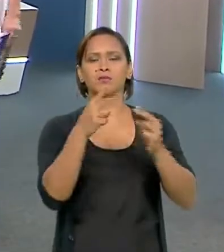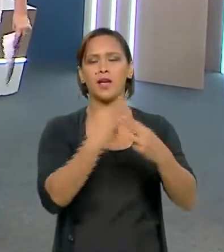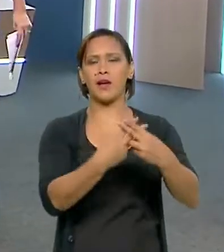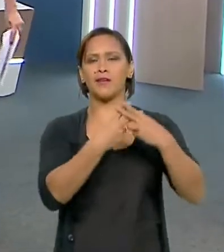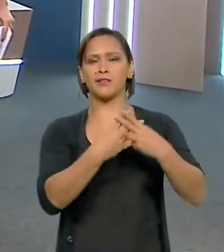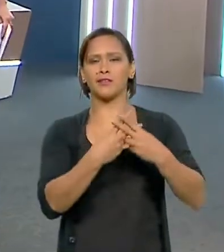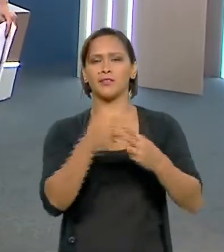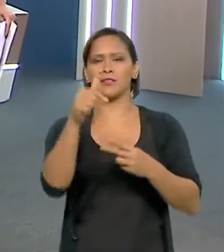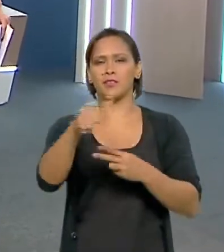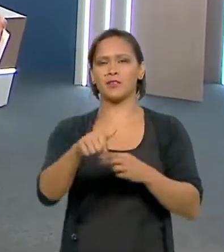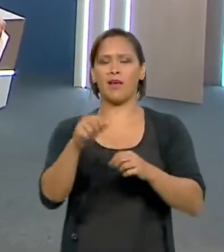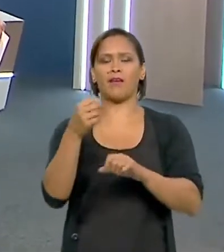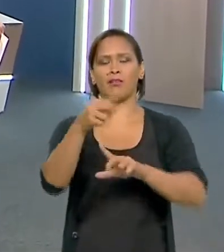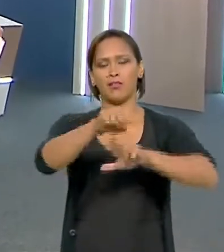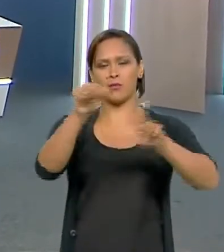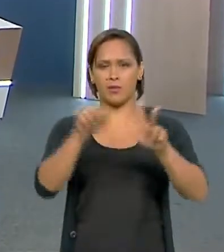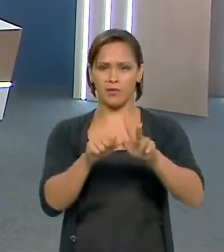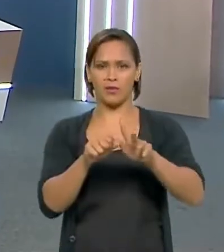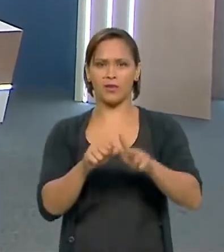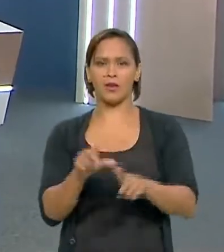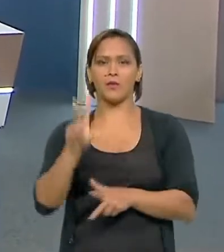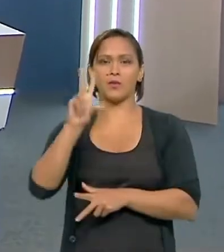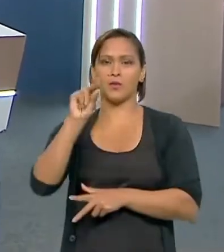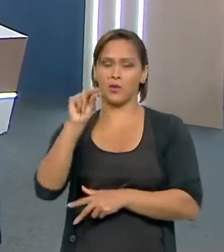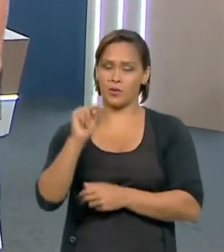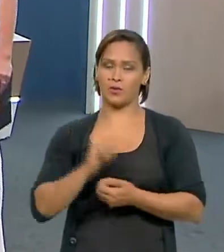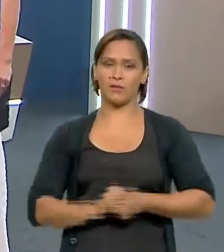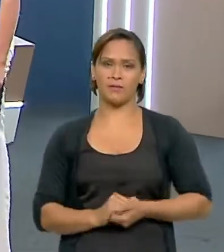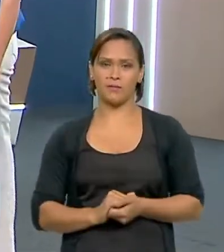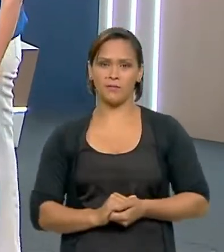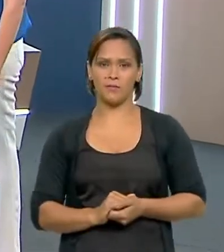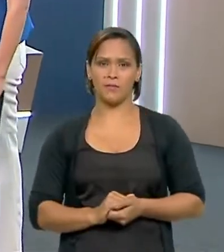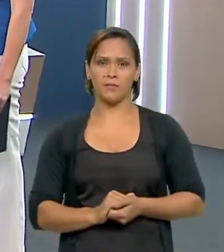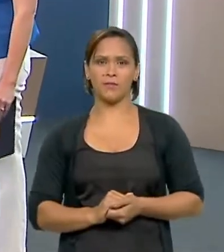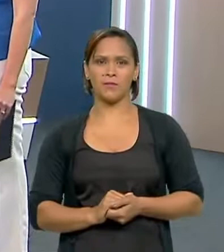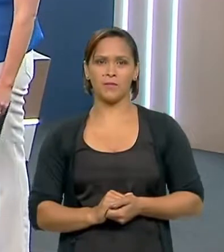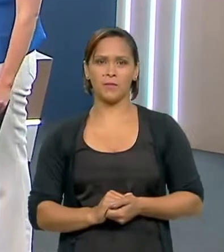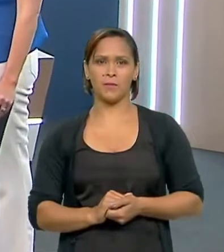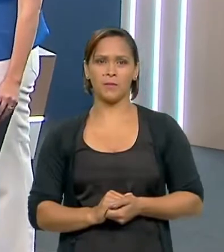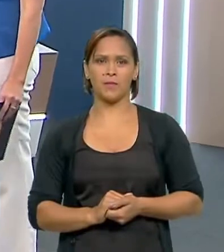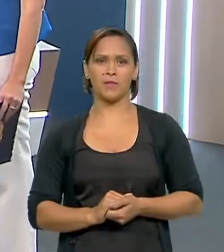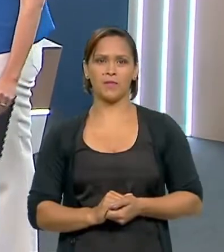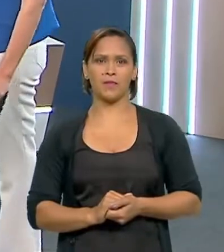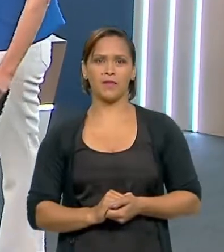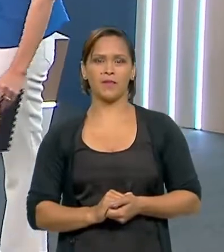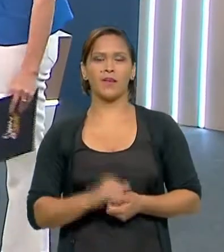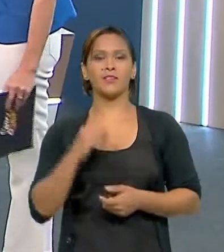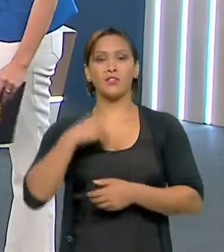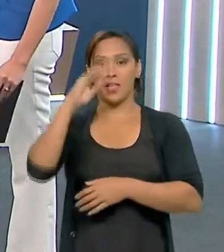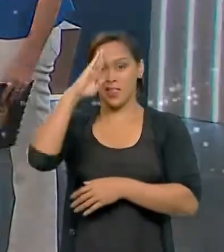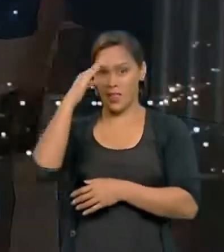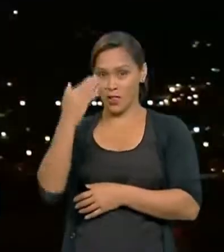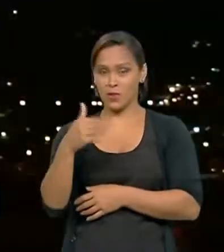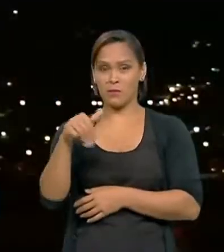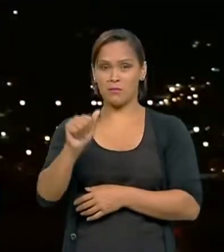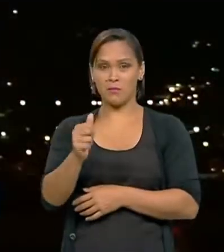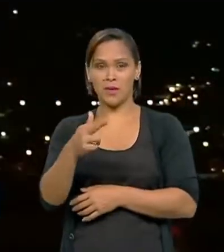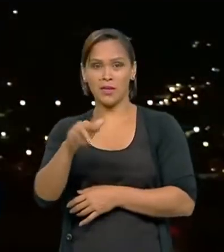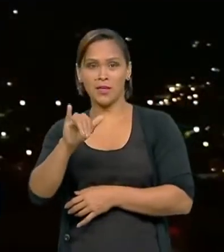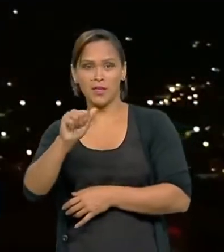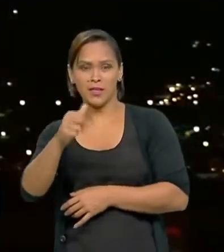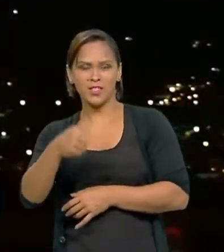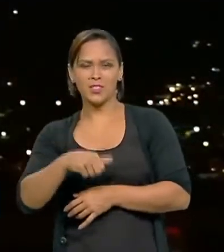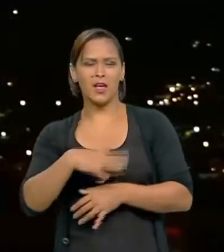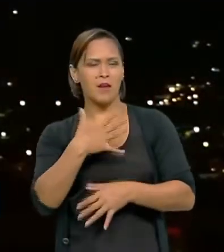Novo Sem Censura, do Twitter, arroba TV Brasil. A Mariângela, olha só, já vem elogio, inclusive. General Heleno, um